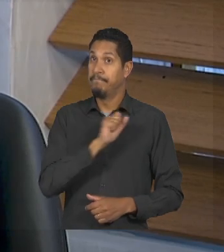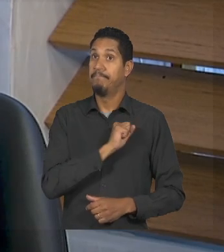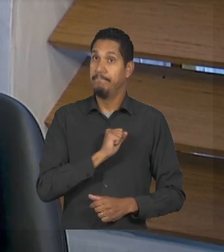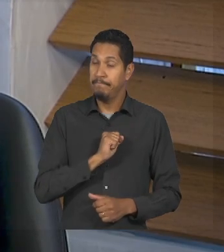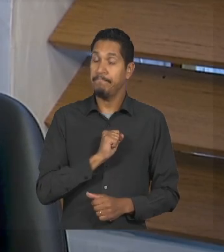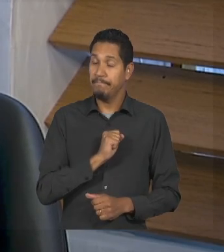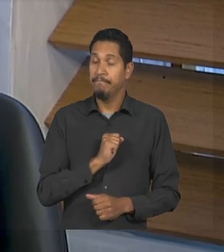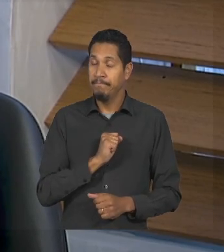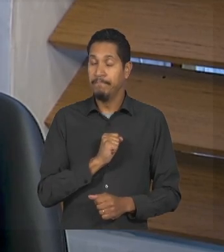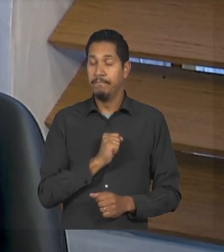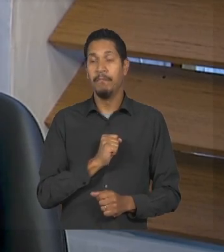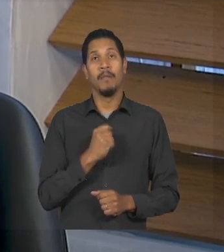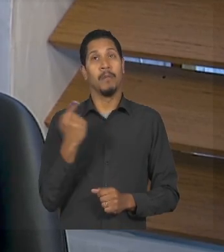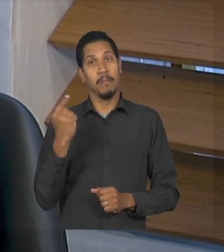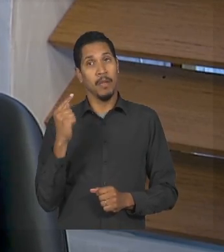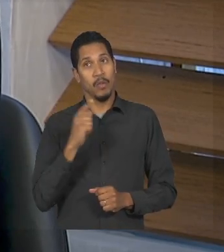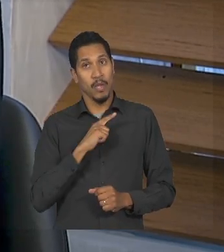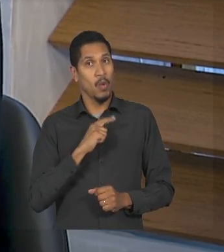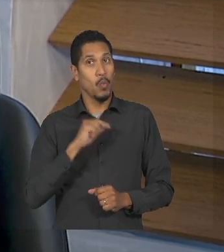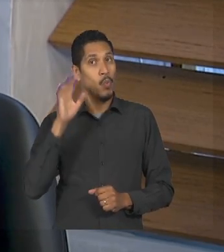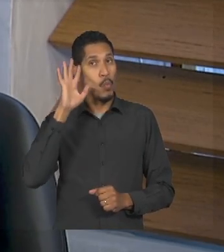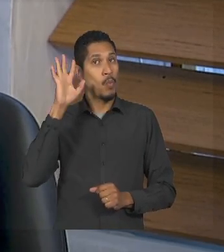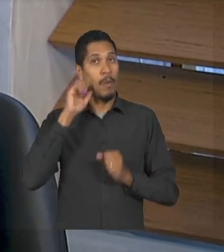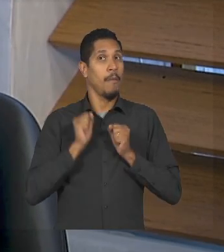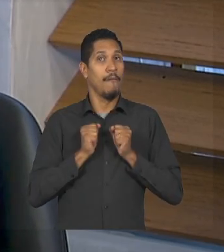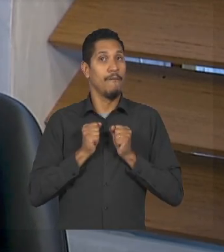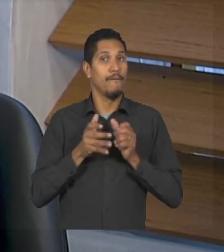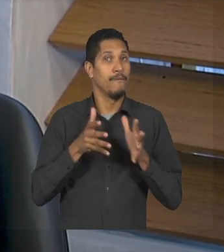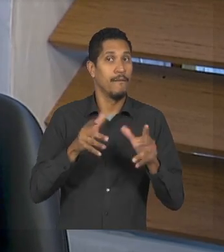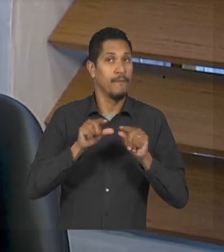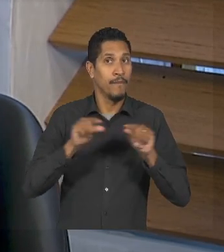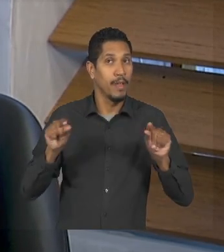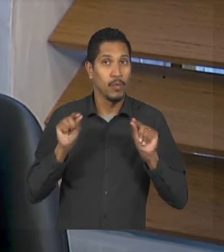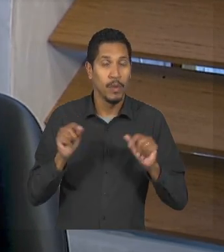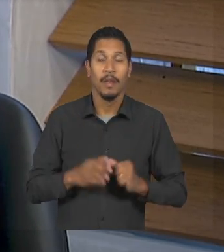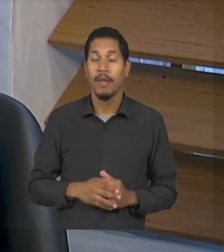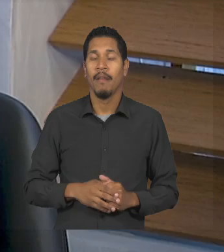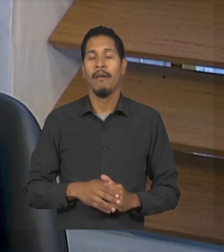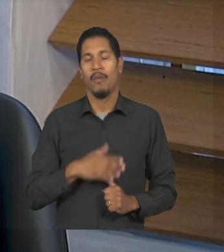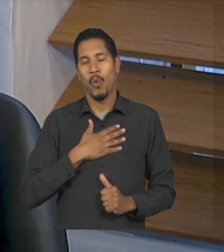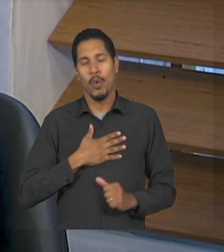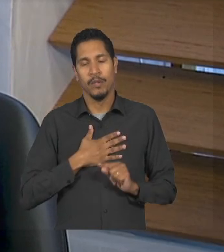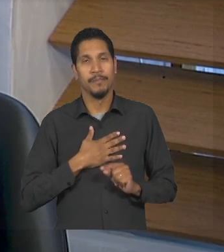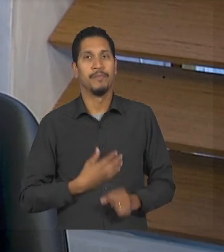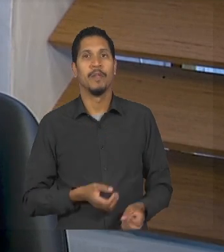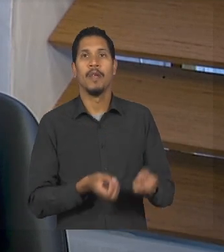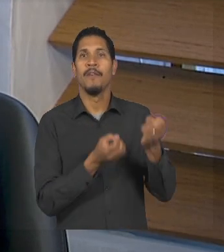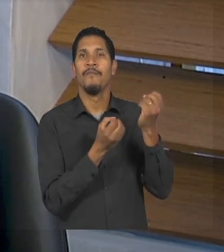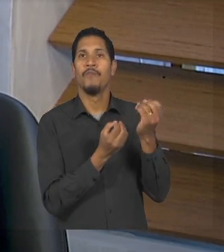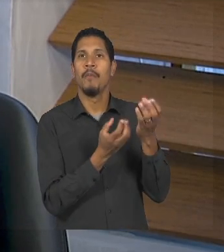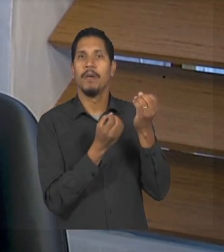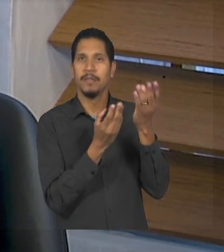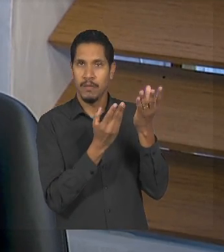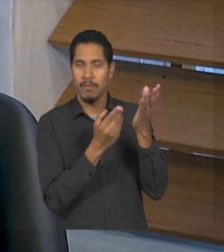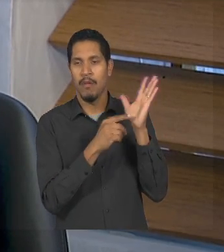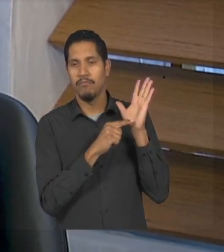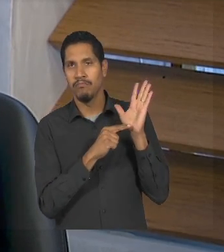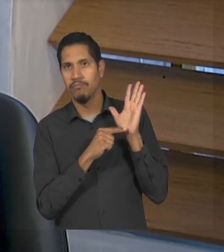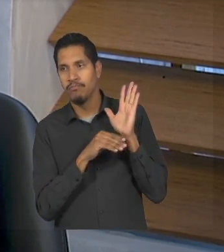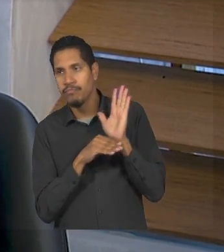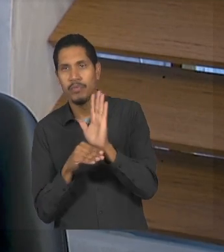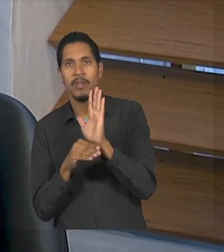tem uma frase que eu gosto muito que é a informação ela promove a mudança de